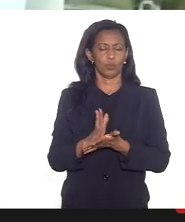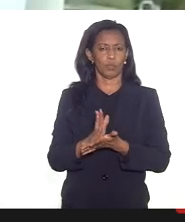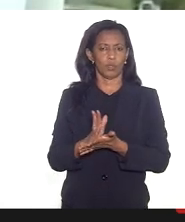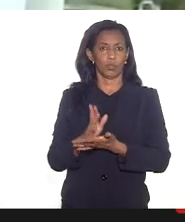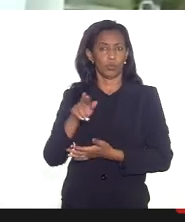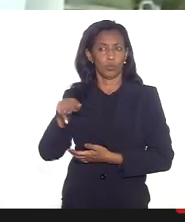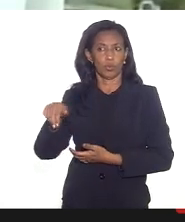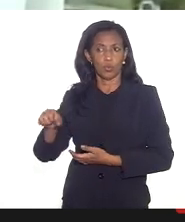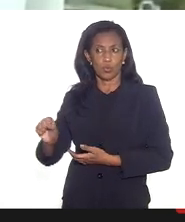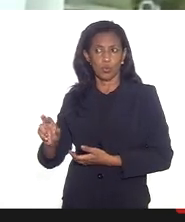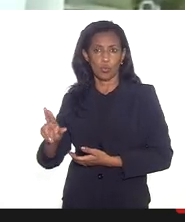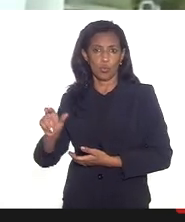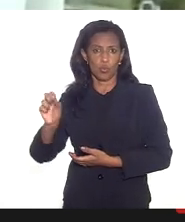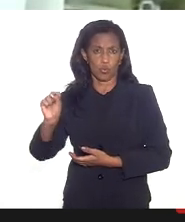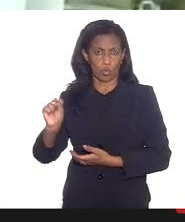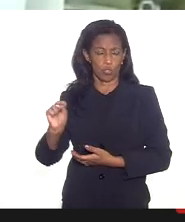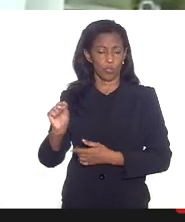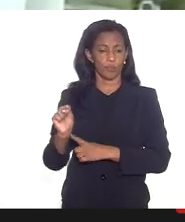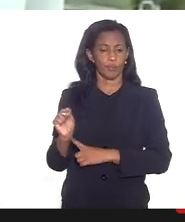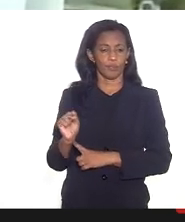saúde estão